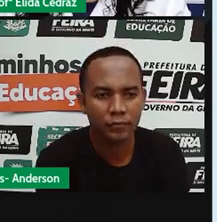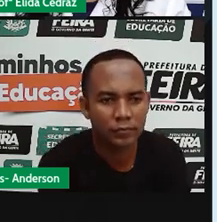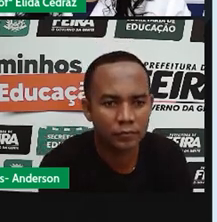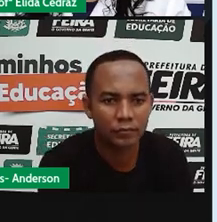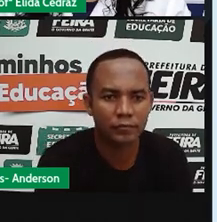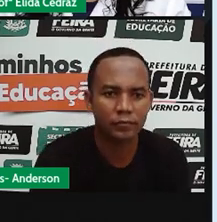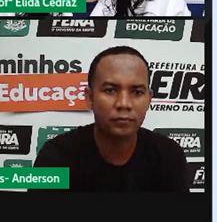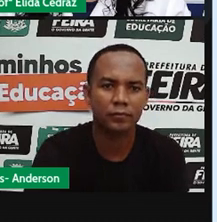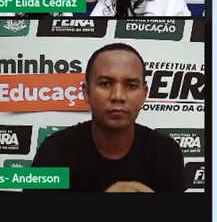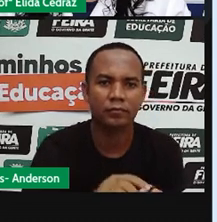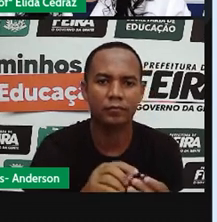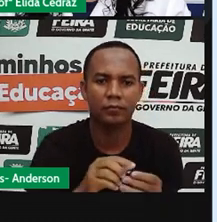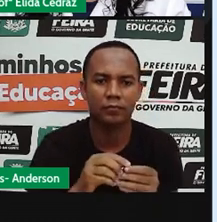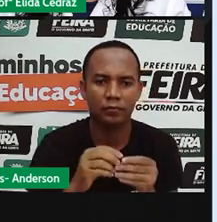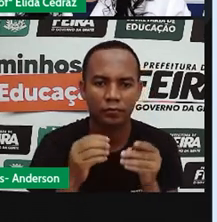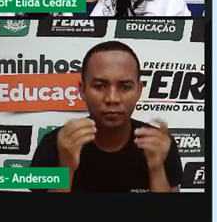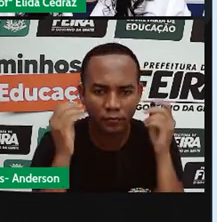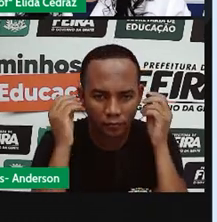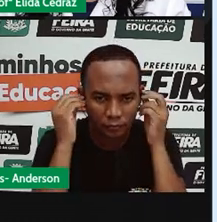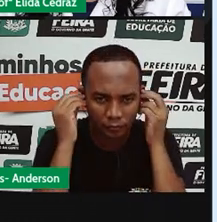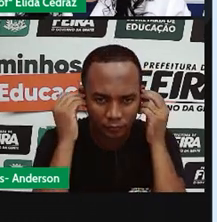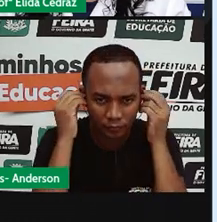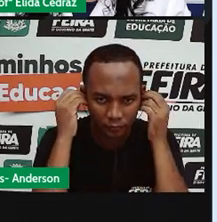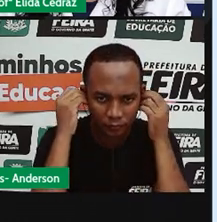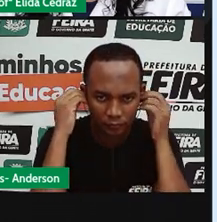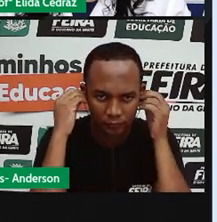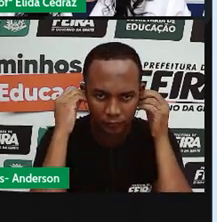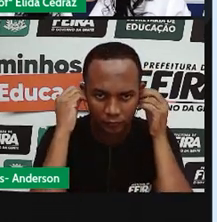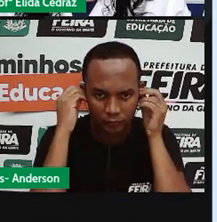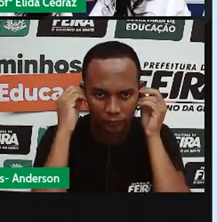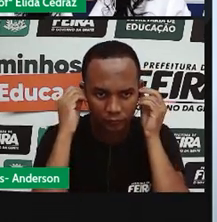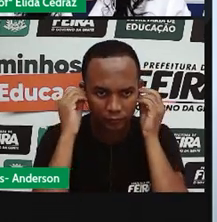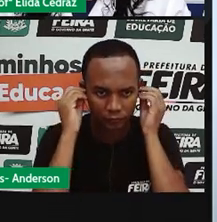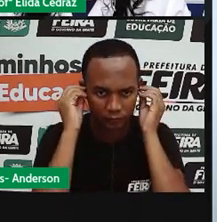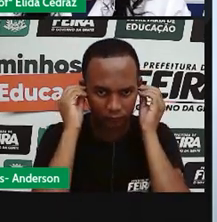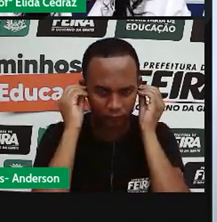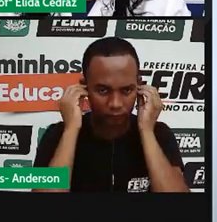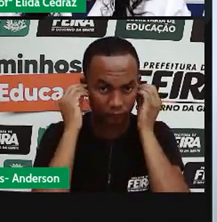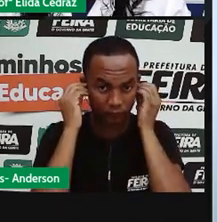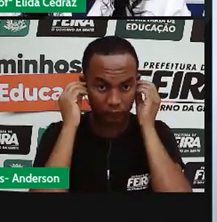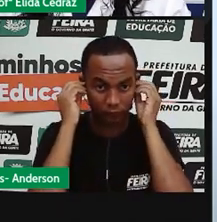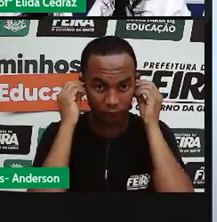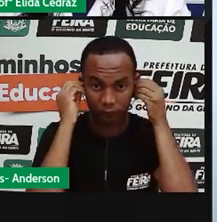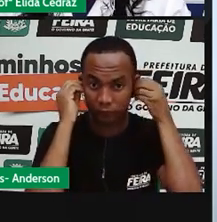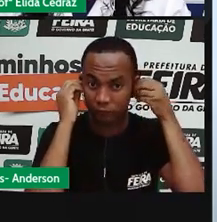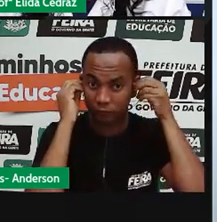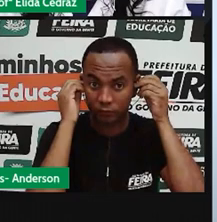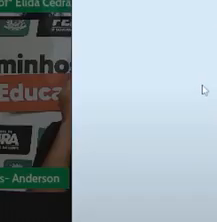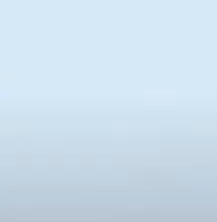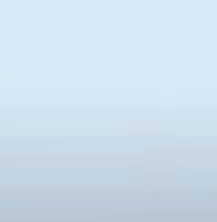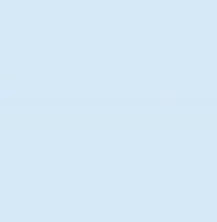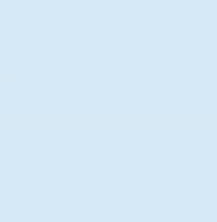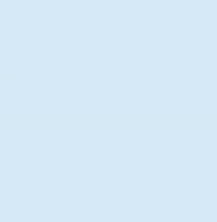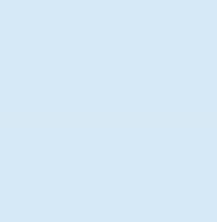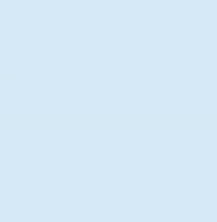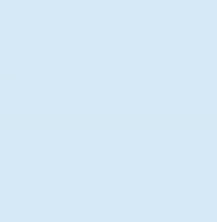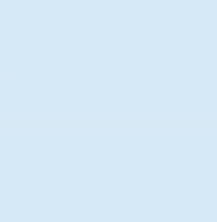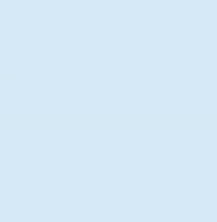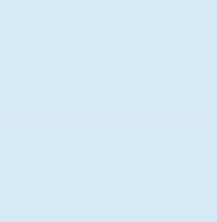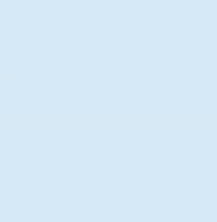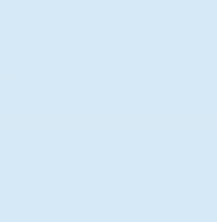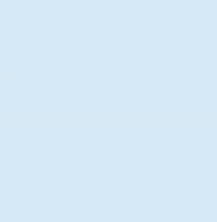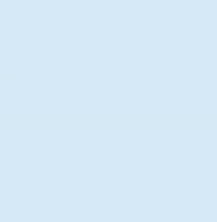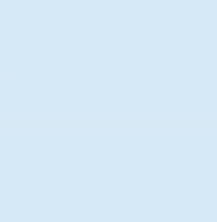Se a gente considerar o Sol como a fonte de luz para formar as sombras, nós vamos perceber que durante o dia,